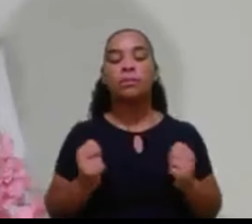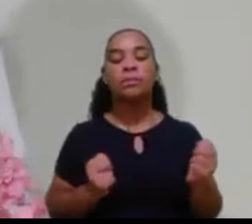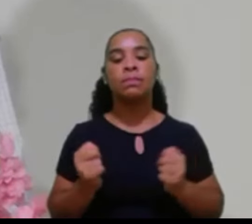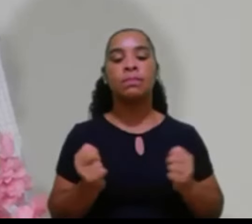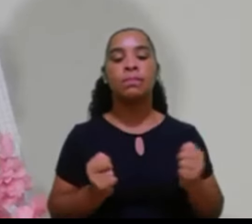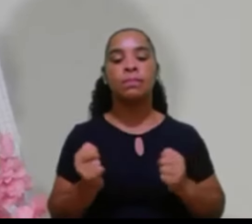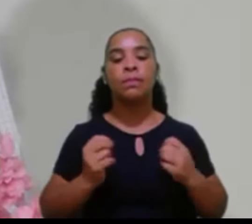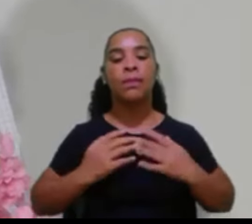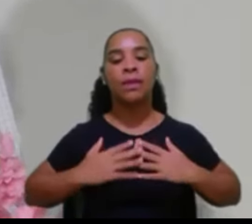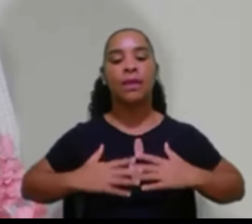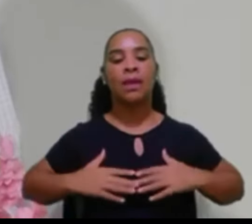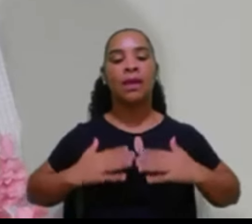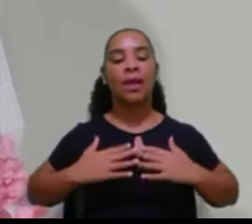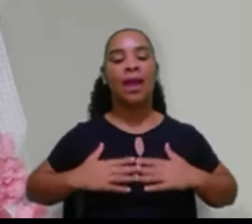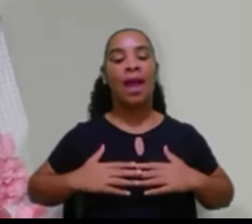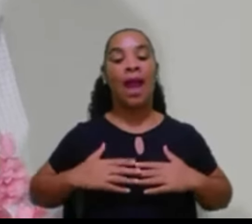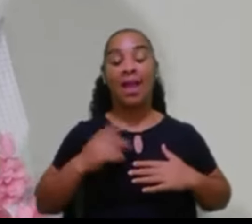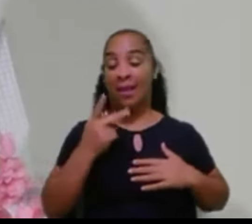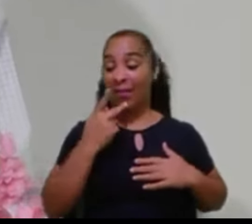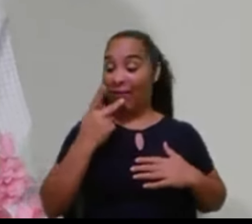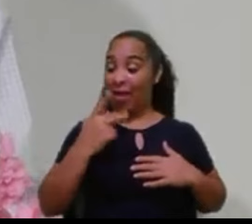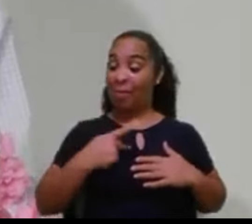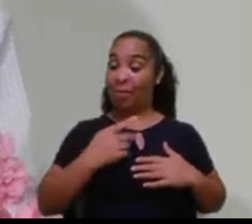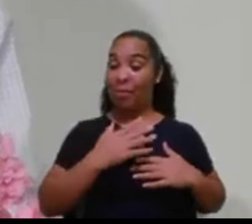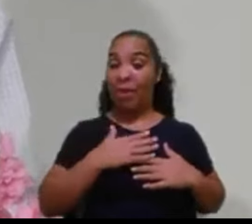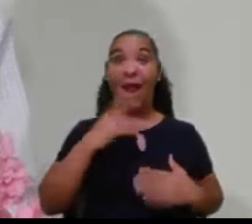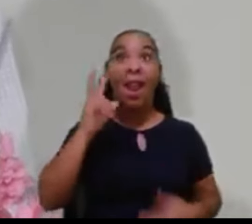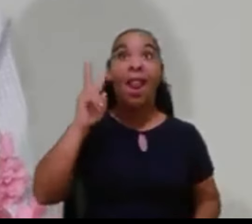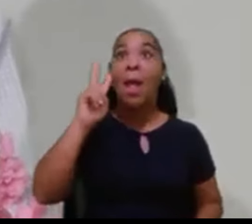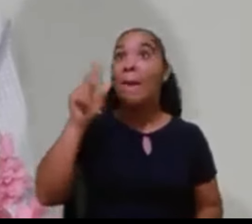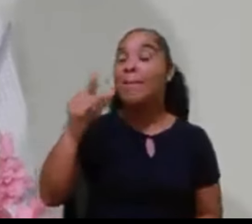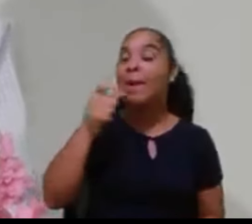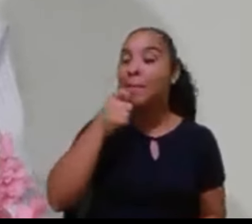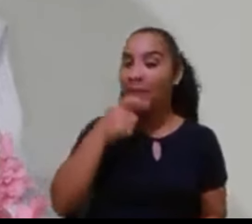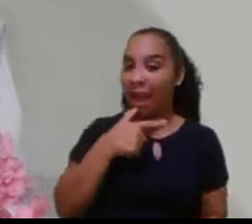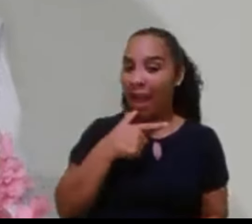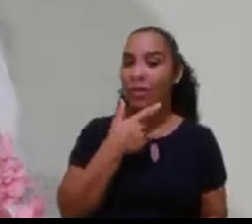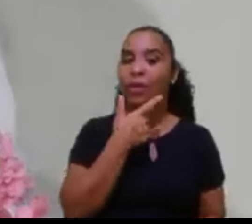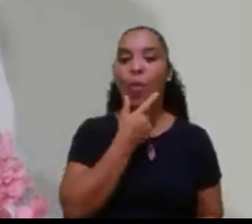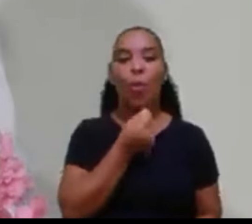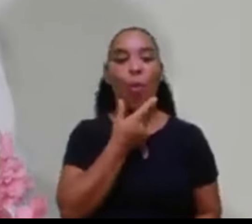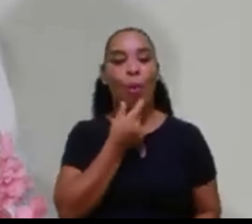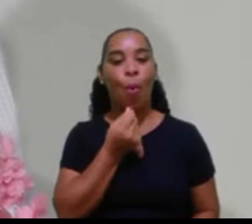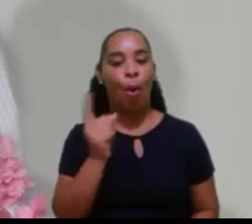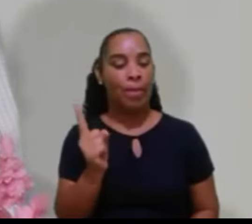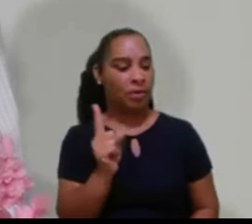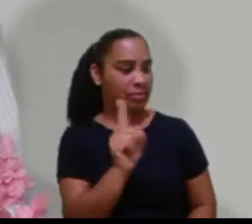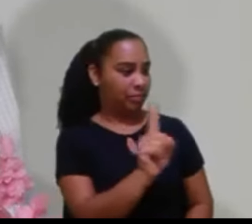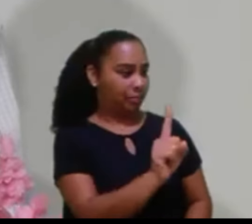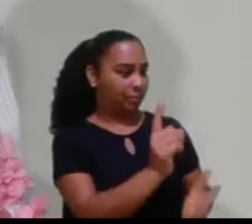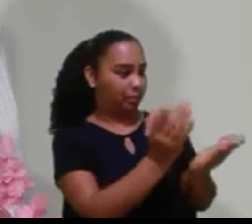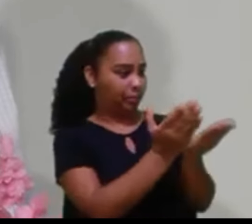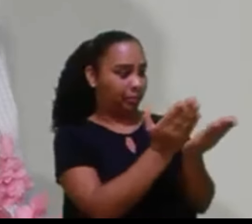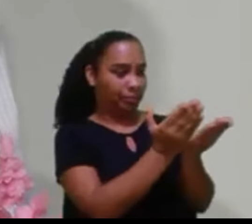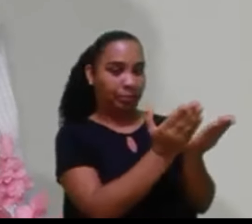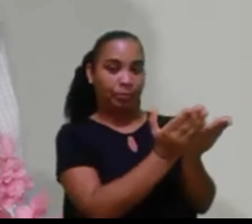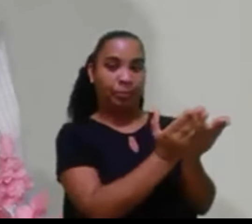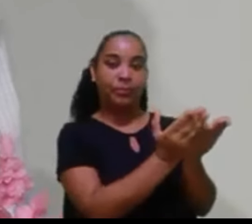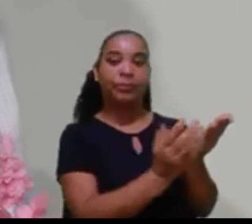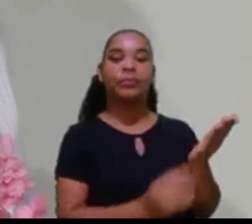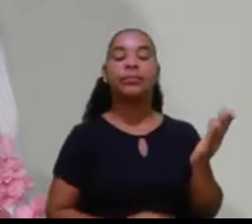eu me lembro de uma anedota. Que um homem foi a uma igreja protestante. Ele era um hébreu, quanto mais.